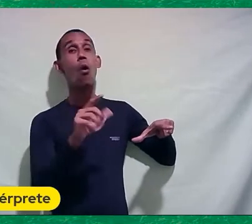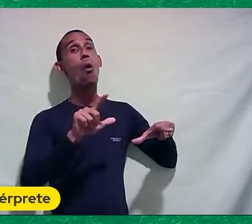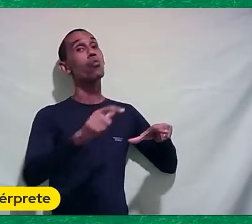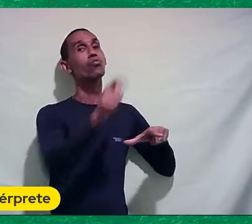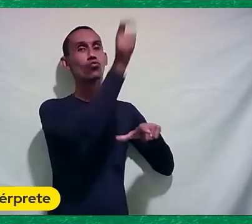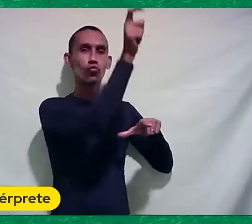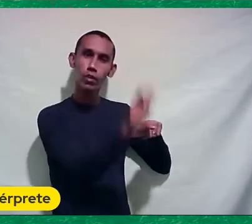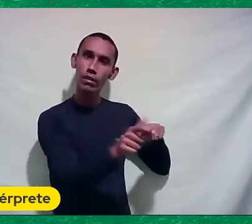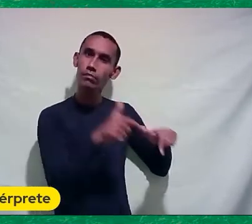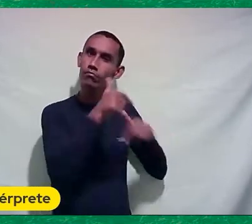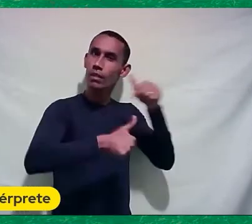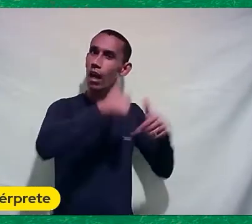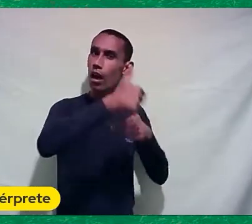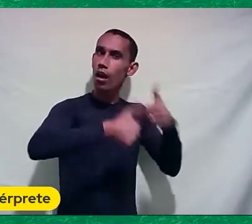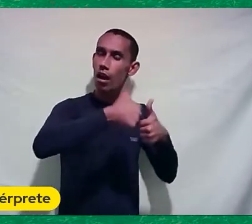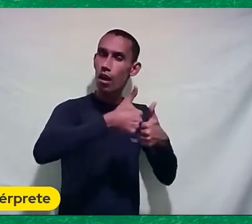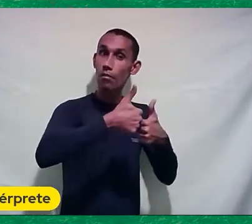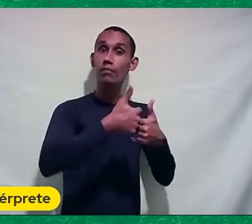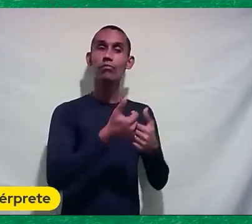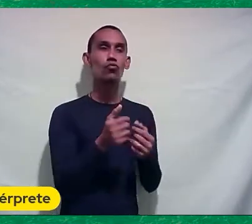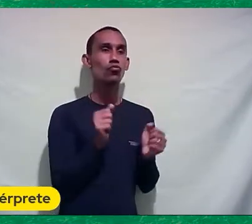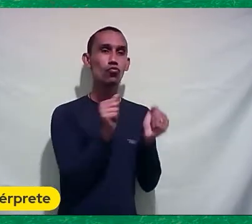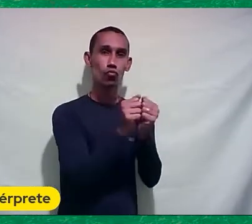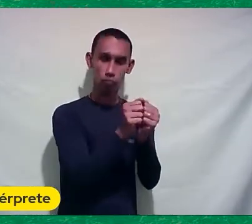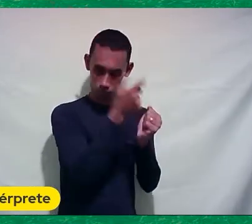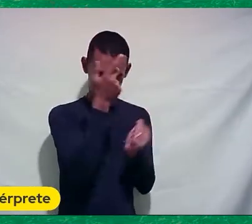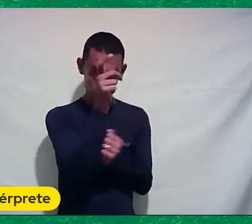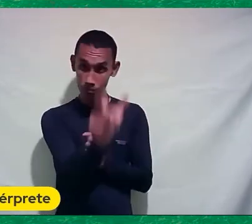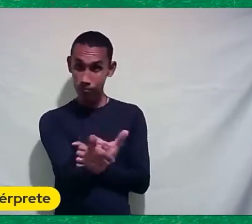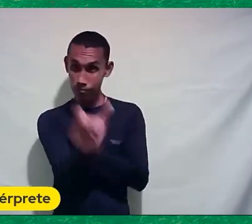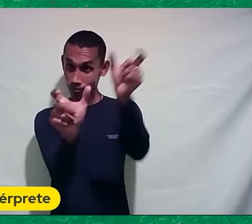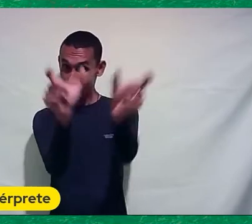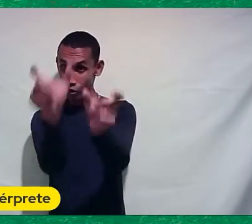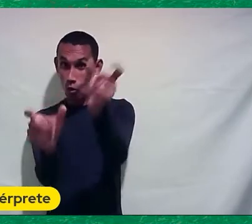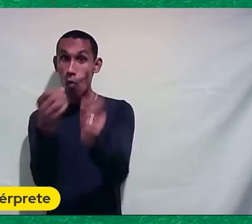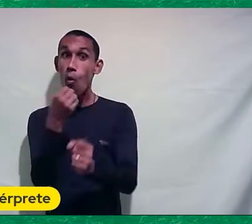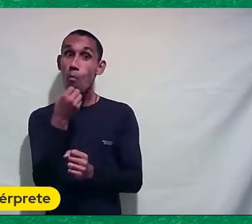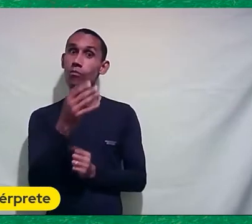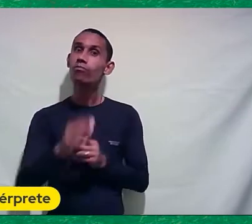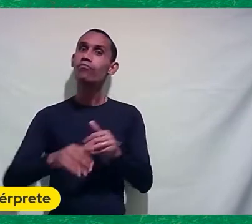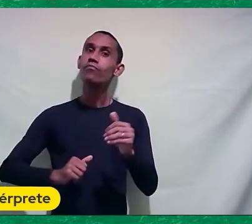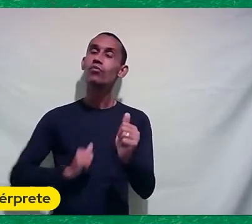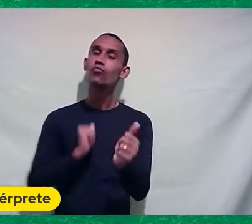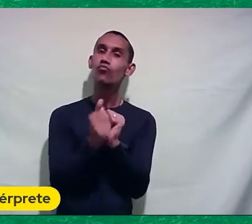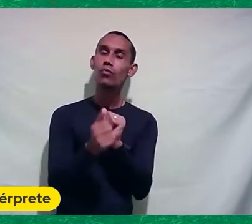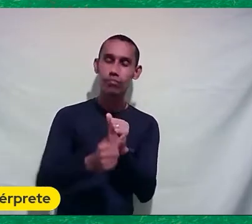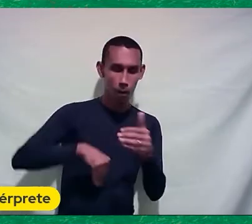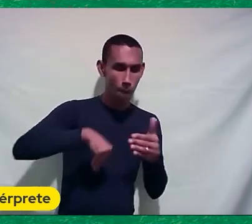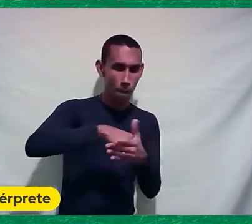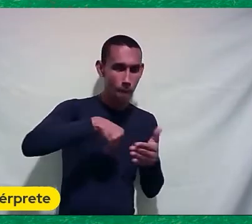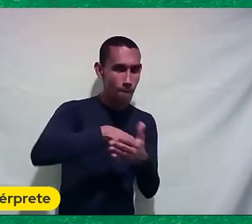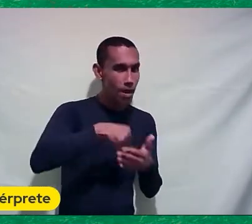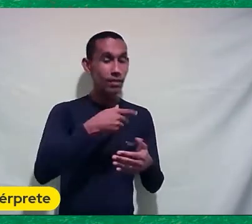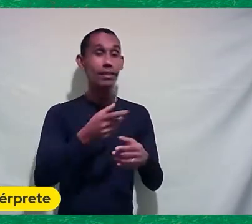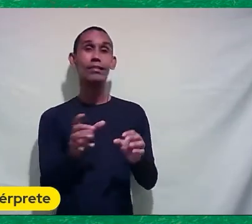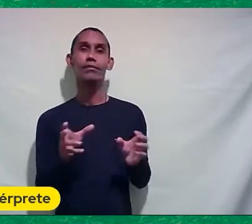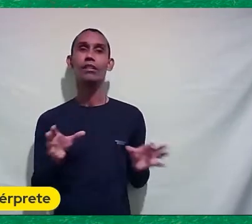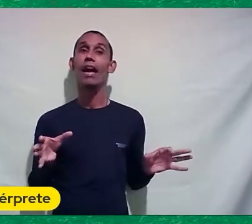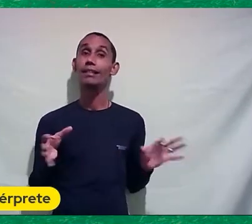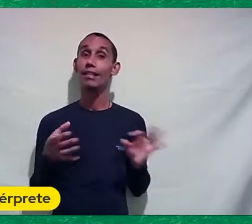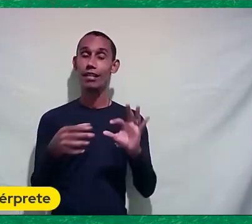Que trabalha Em função Do outro O bom jogo É a harmonização Dessas diferenças